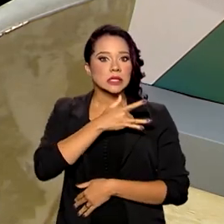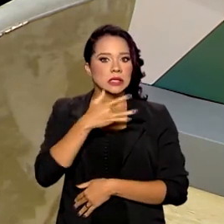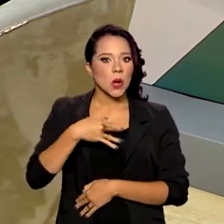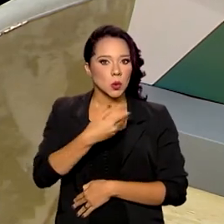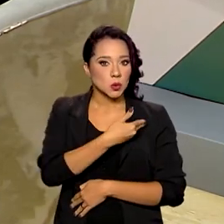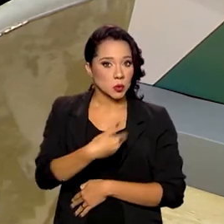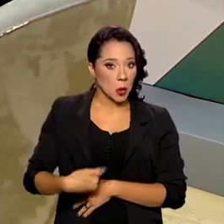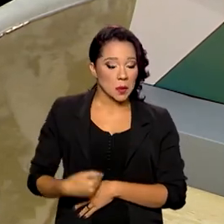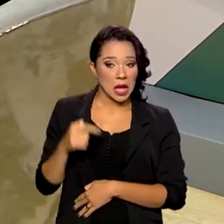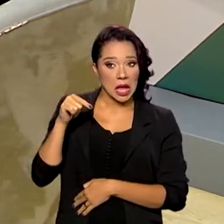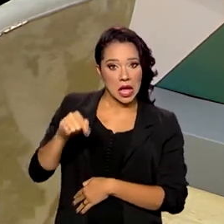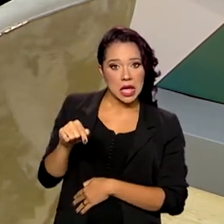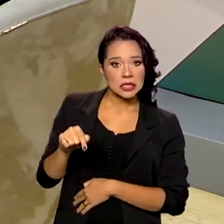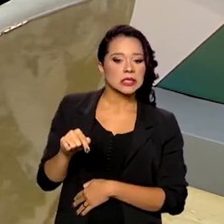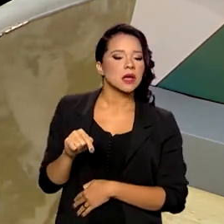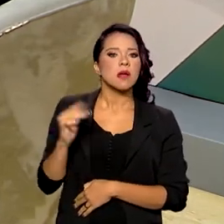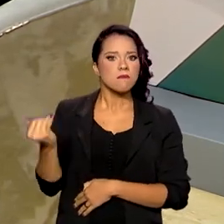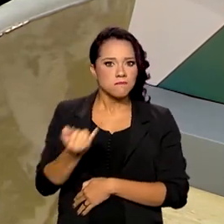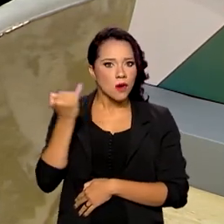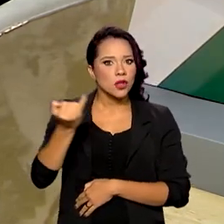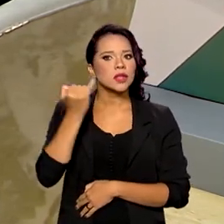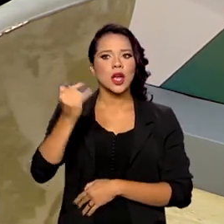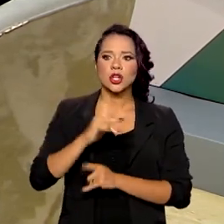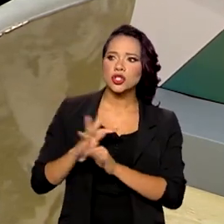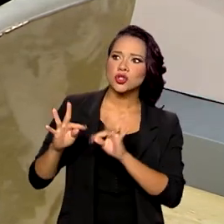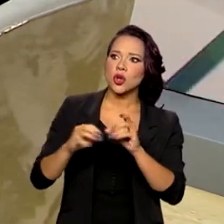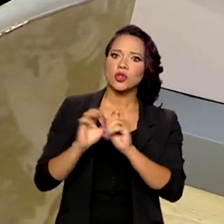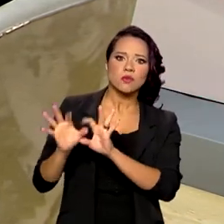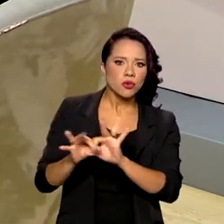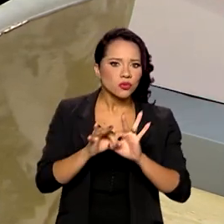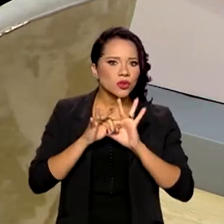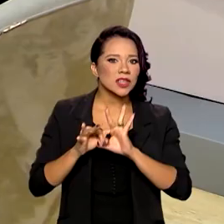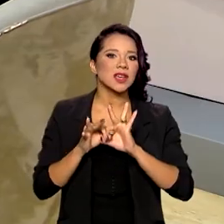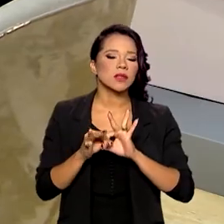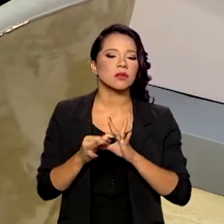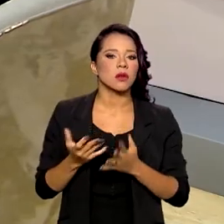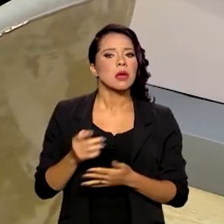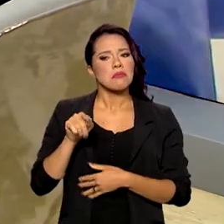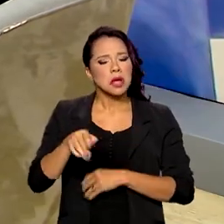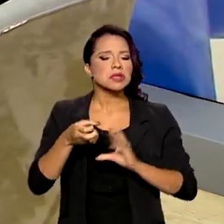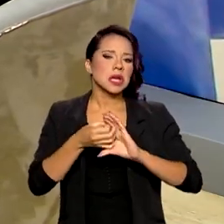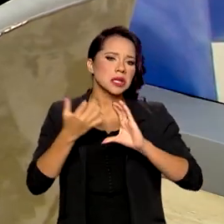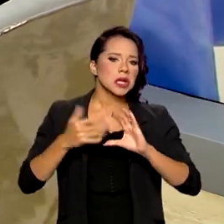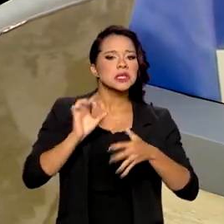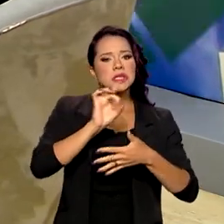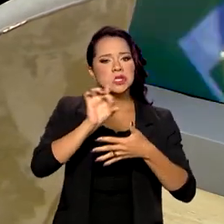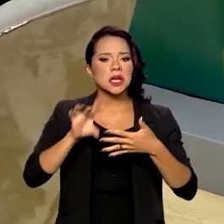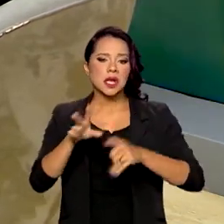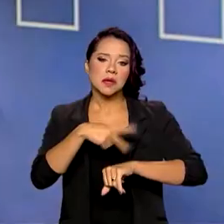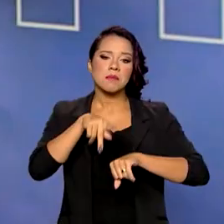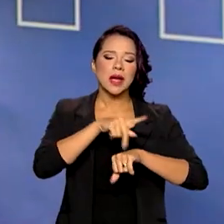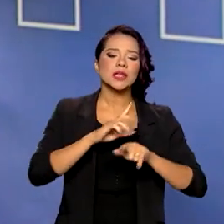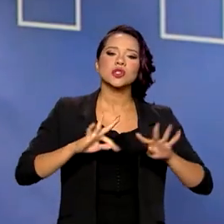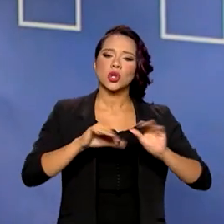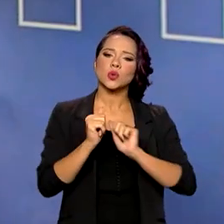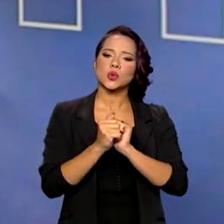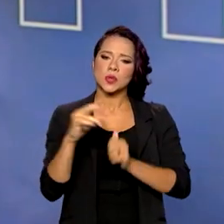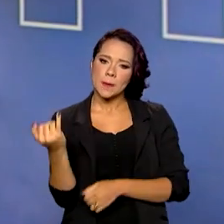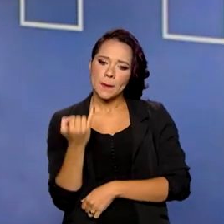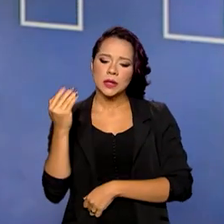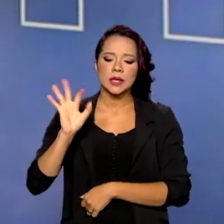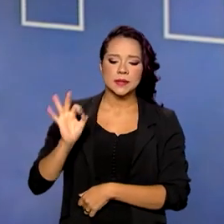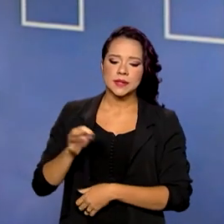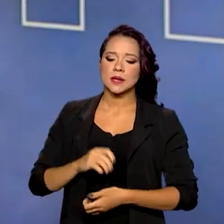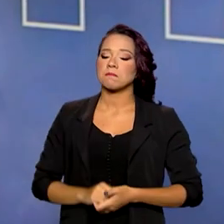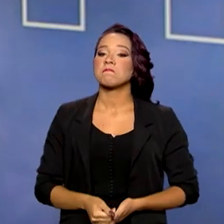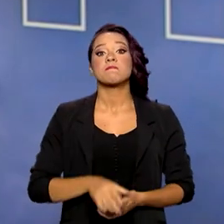pública, essa consertação é fundamental para enfrentar os problemas, mesmo considerando as características de cada país, não é isso, ministro? Muito importante. O diálogo